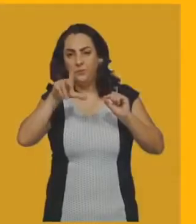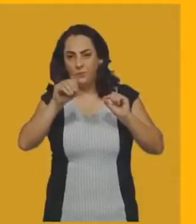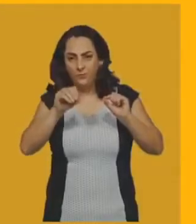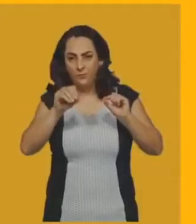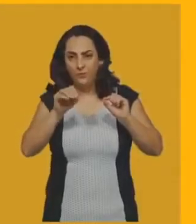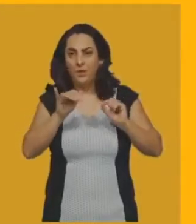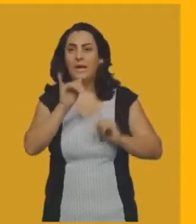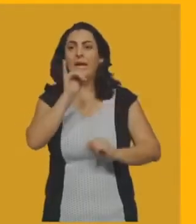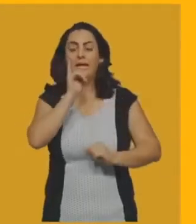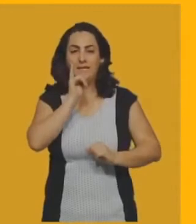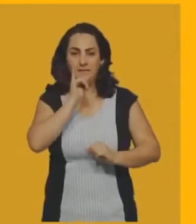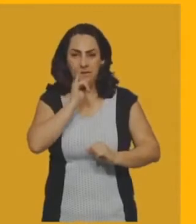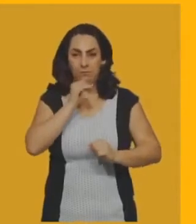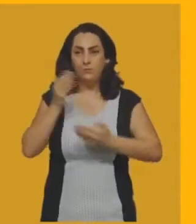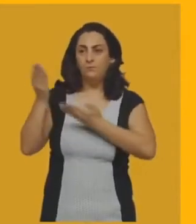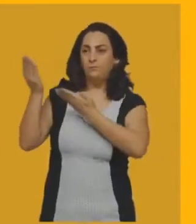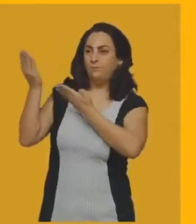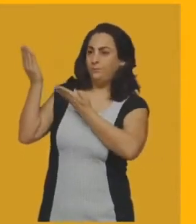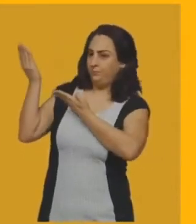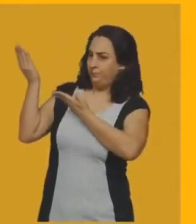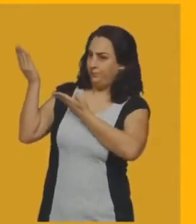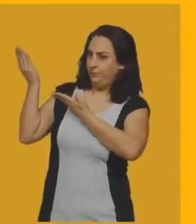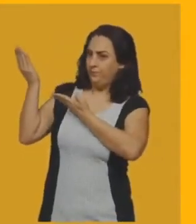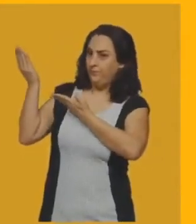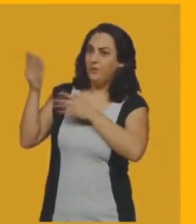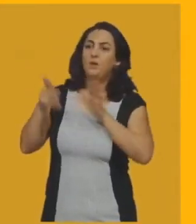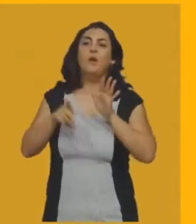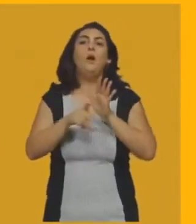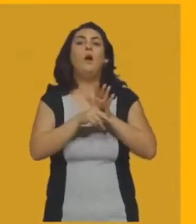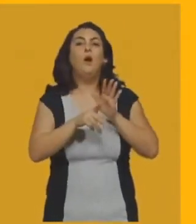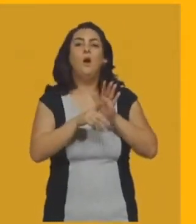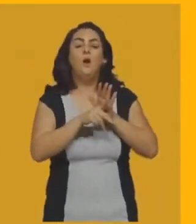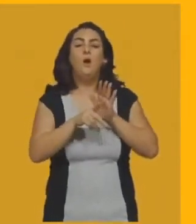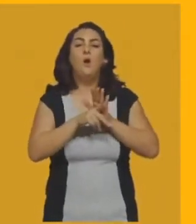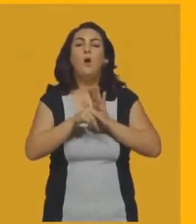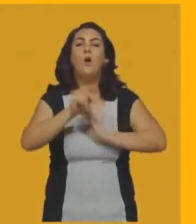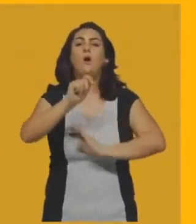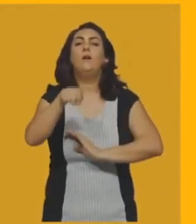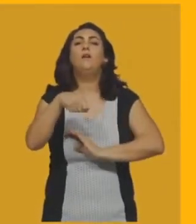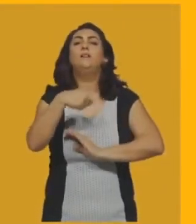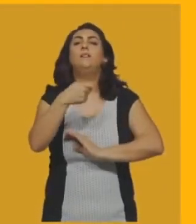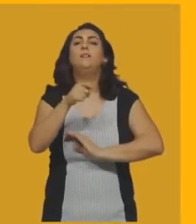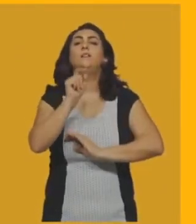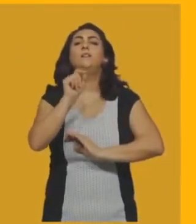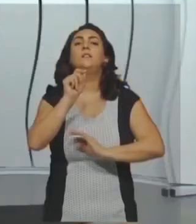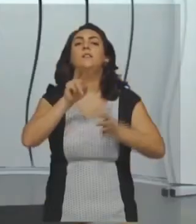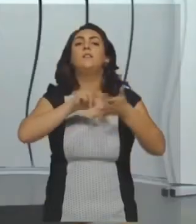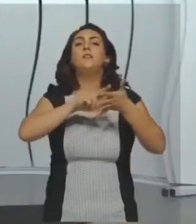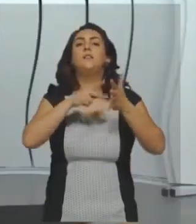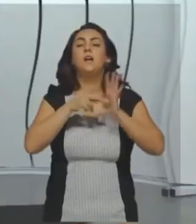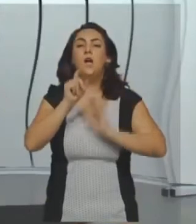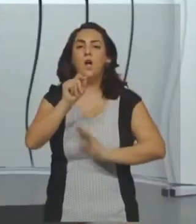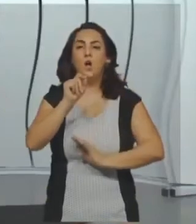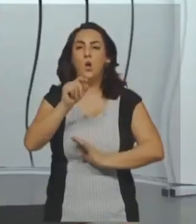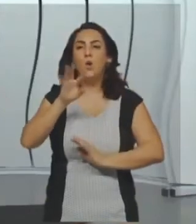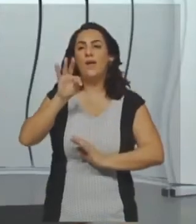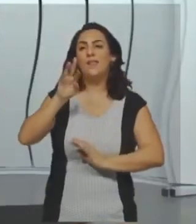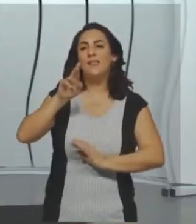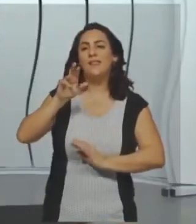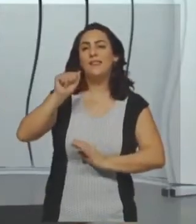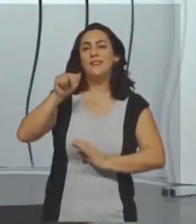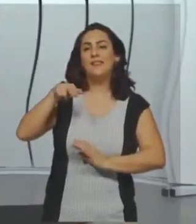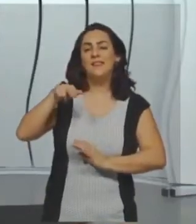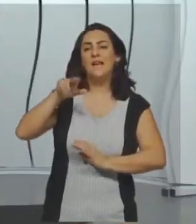sobre ângulos, né? Aqui eu tenho o transferidor, que é um exemplo,